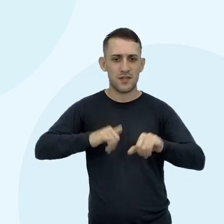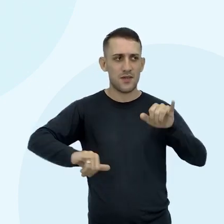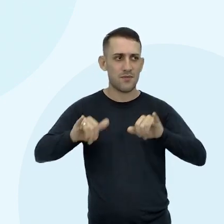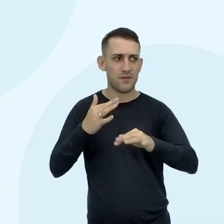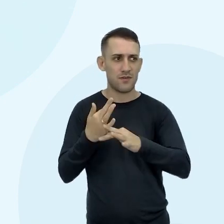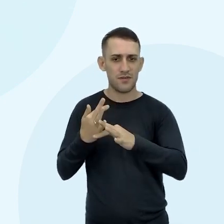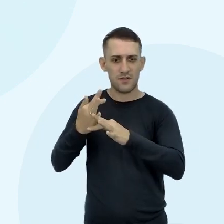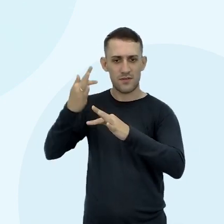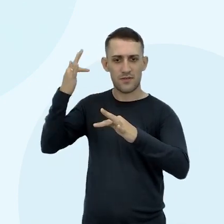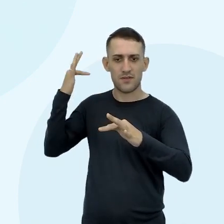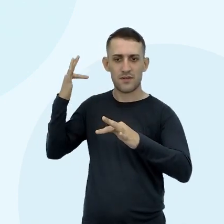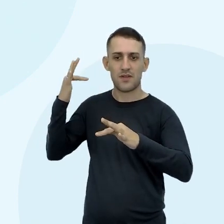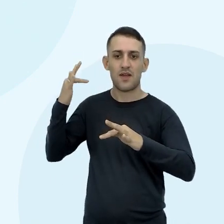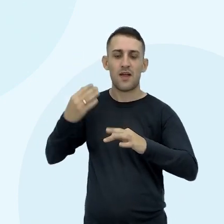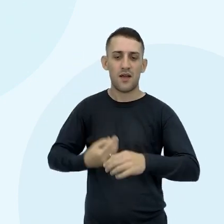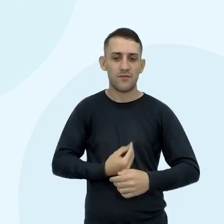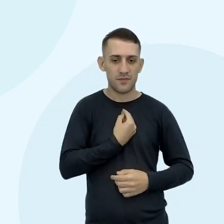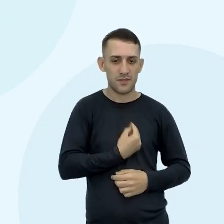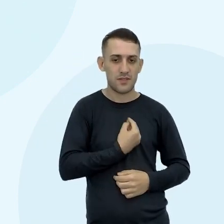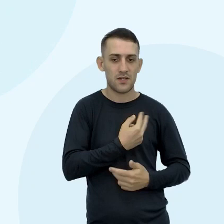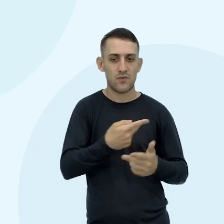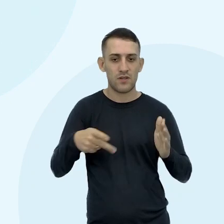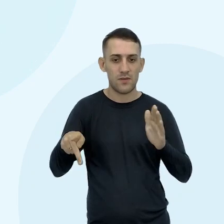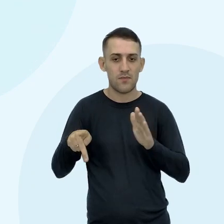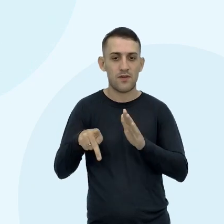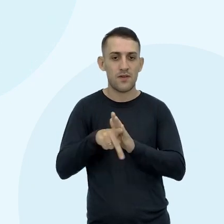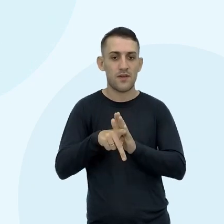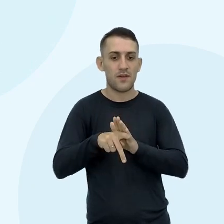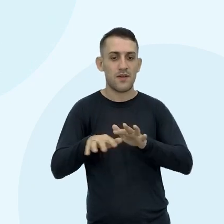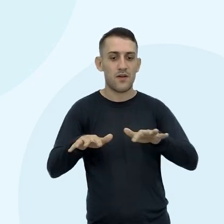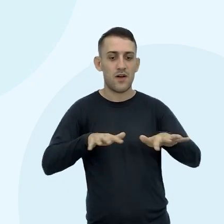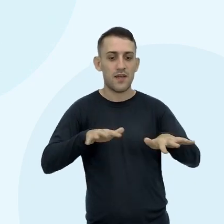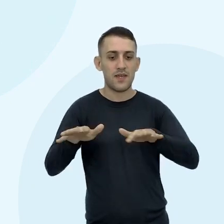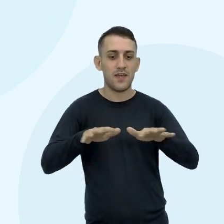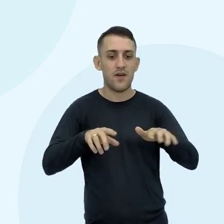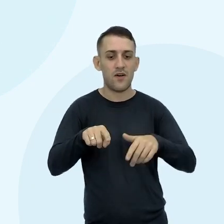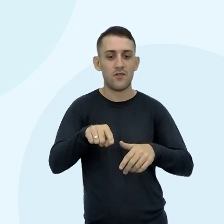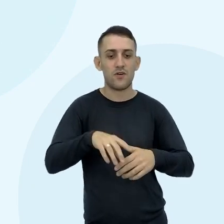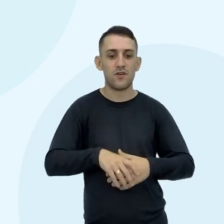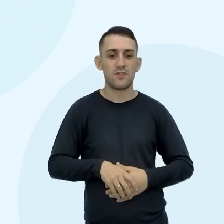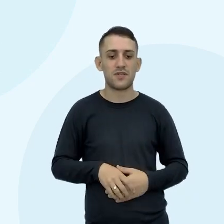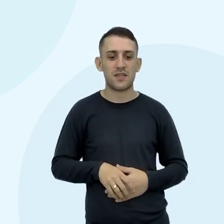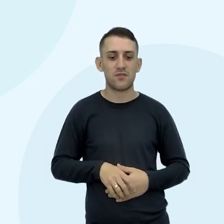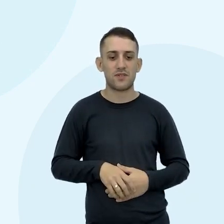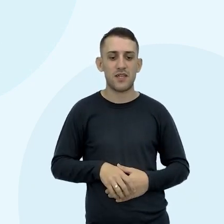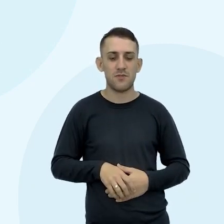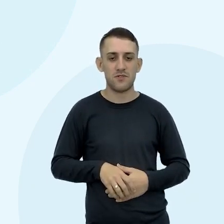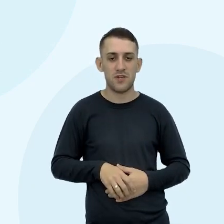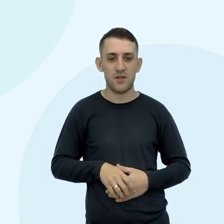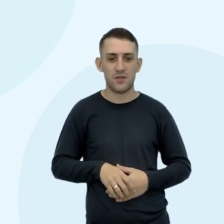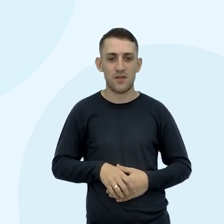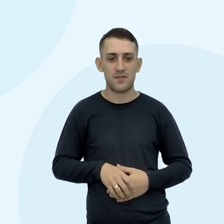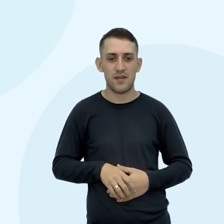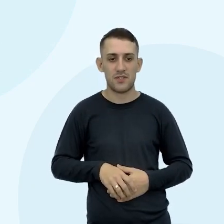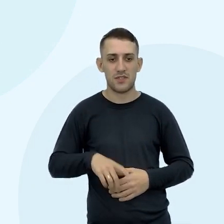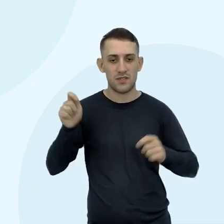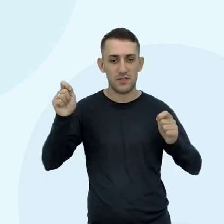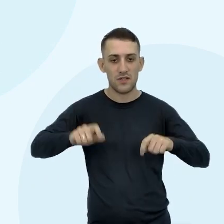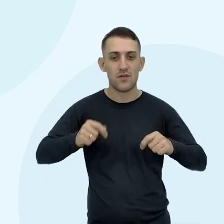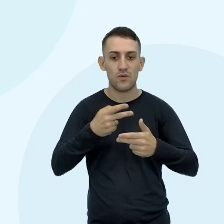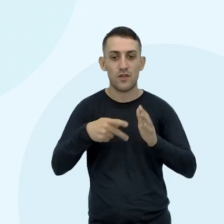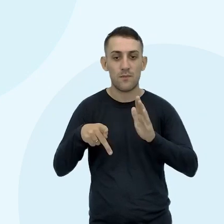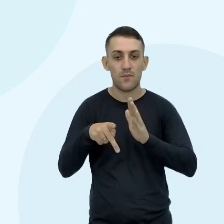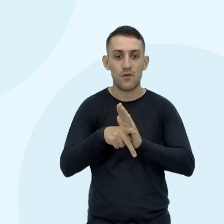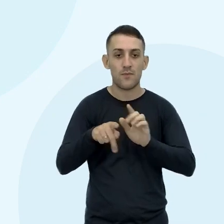Favoráveis A vida As transformações envolvidas A vida baseada em quem? Carbono Aspecto fisico-químico da vida Em condições